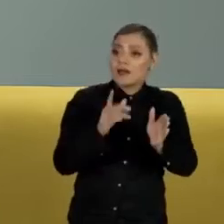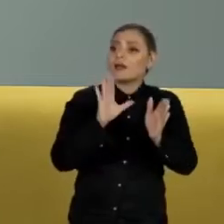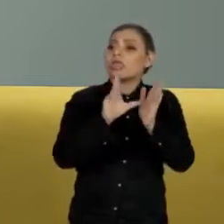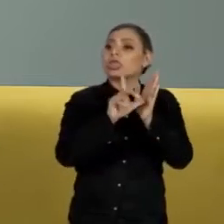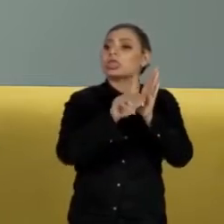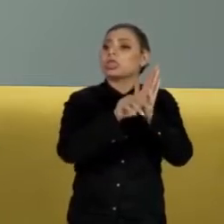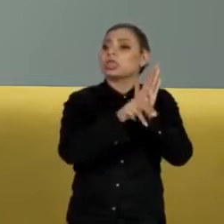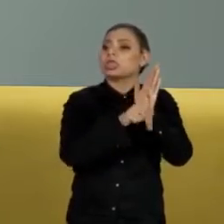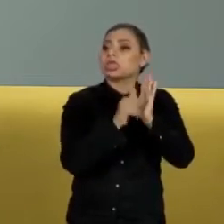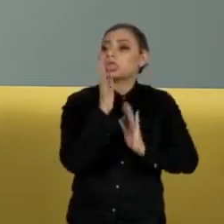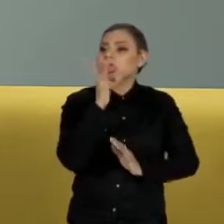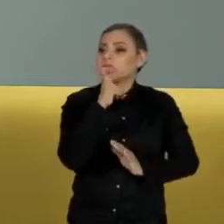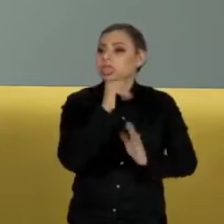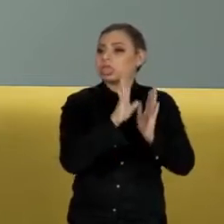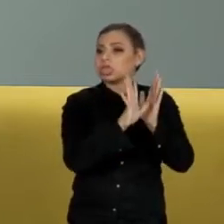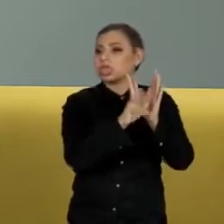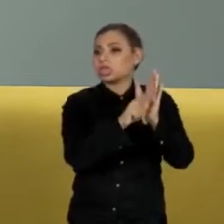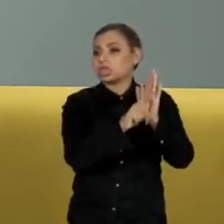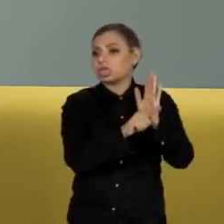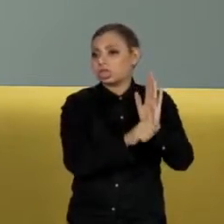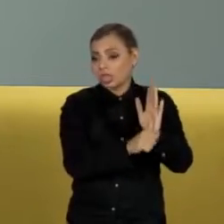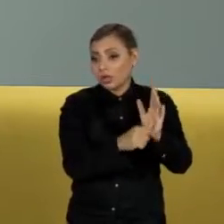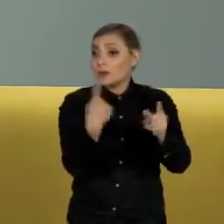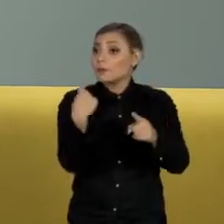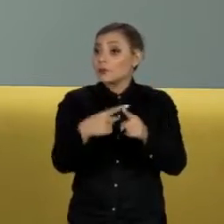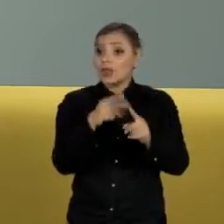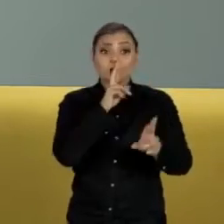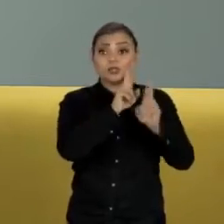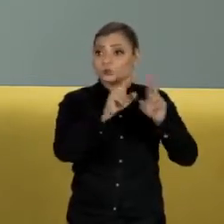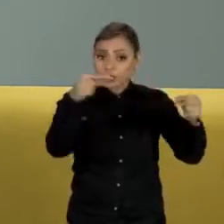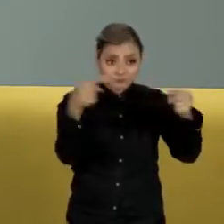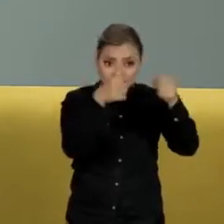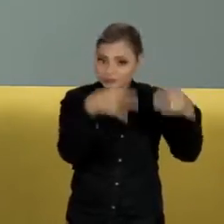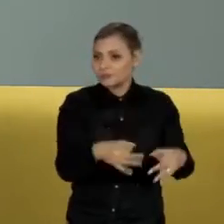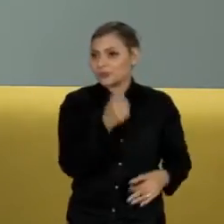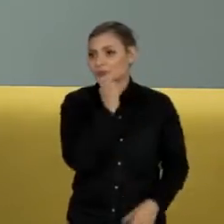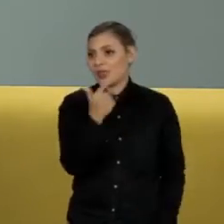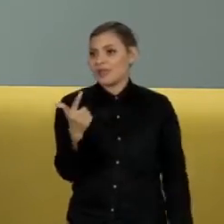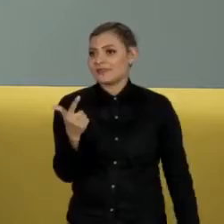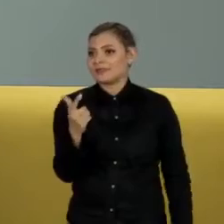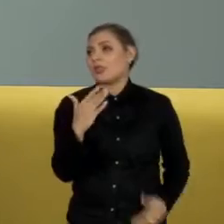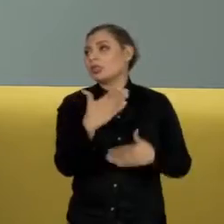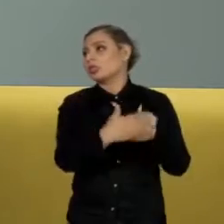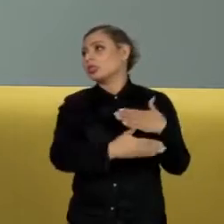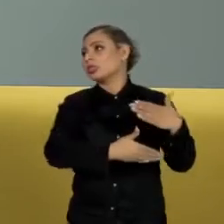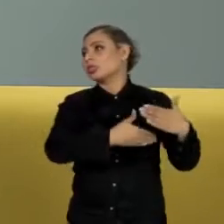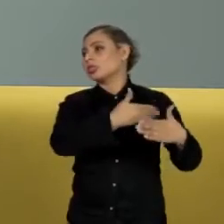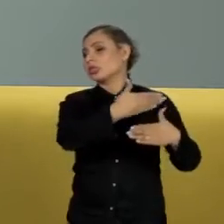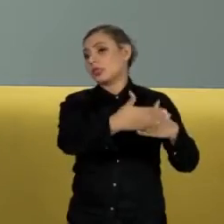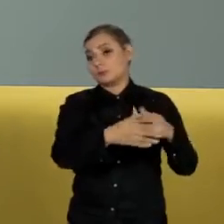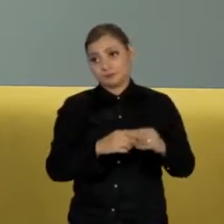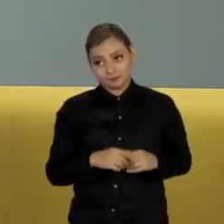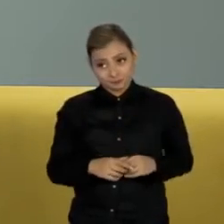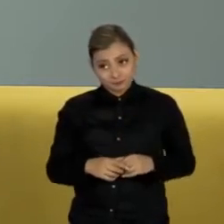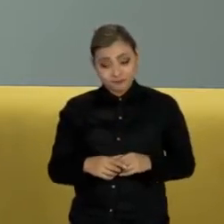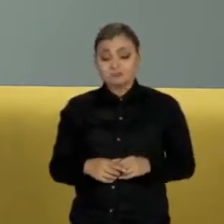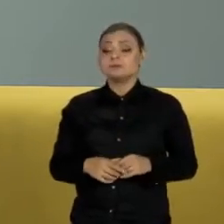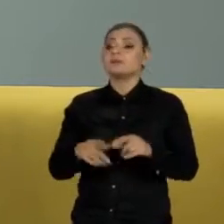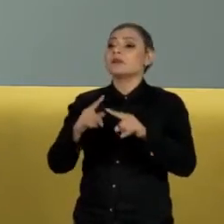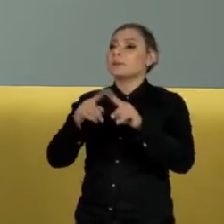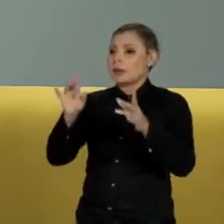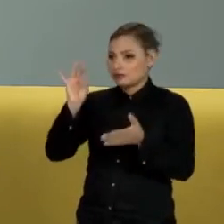demorado, que não dá resposta no momento adequado. Isso é uma coisa. O que se está